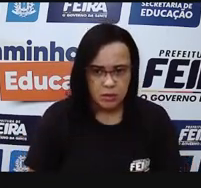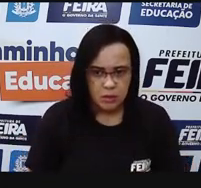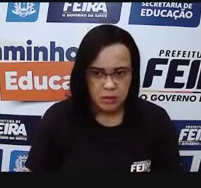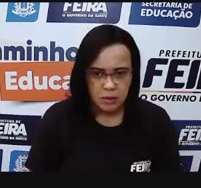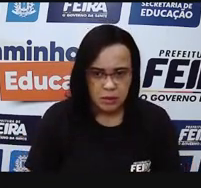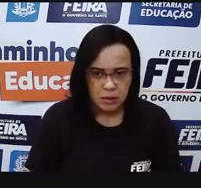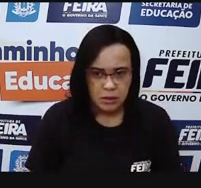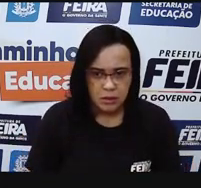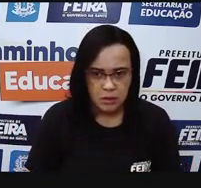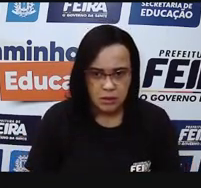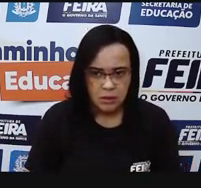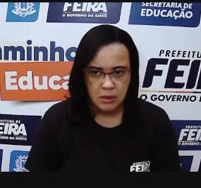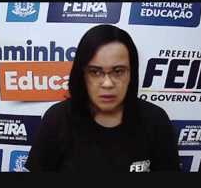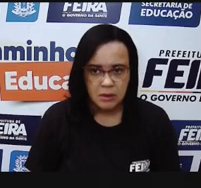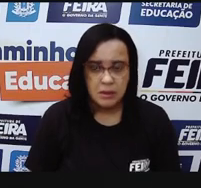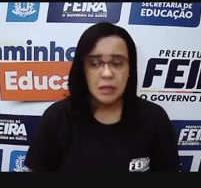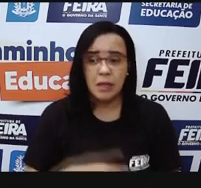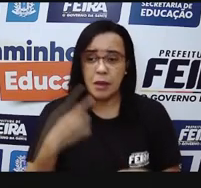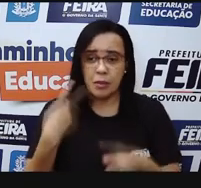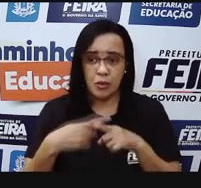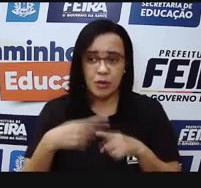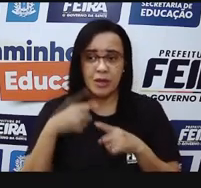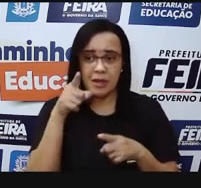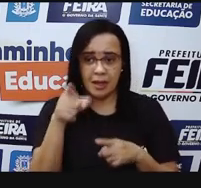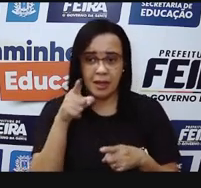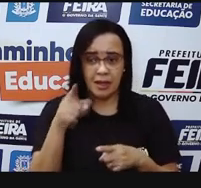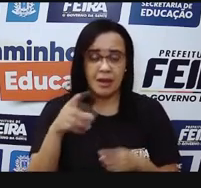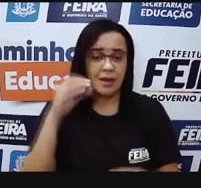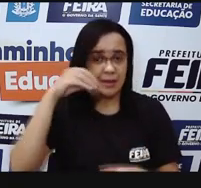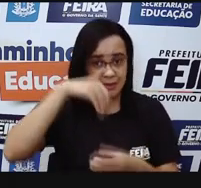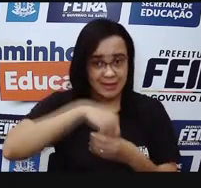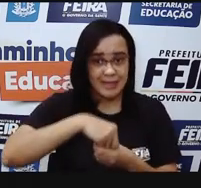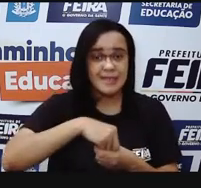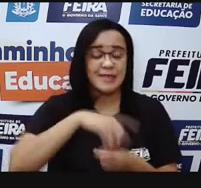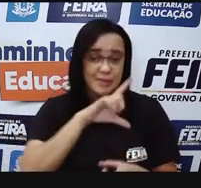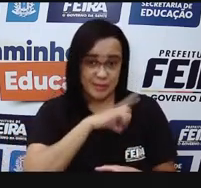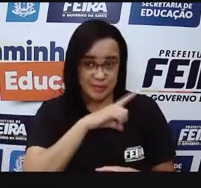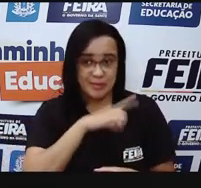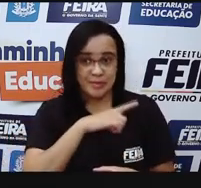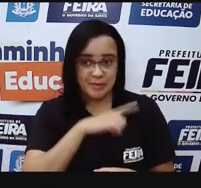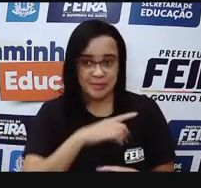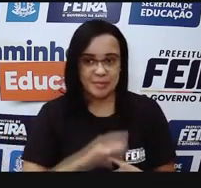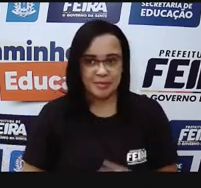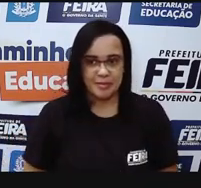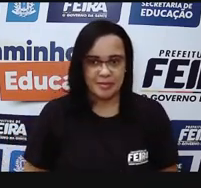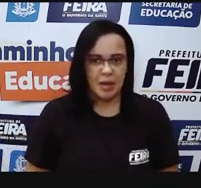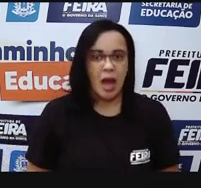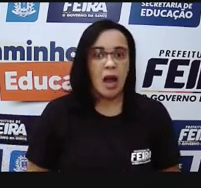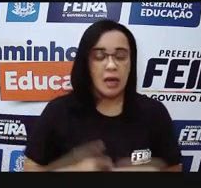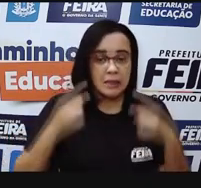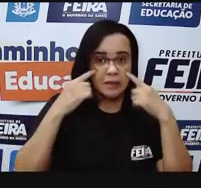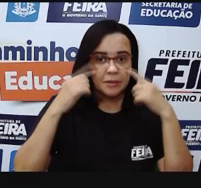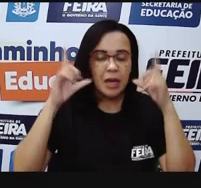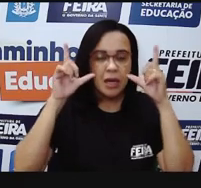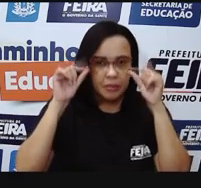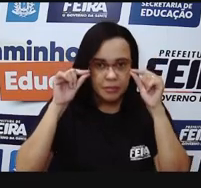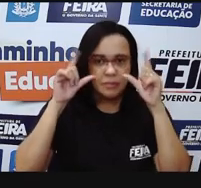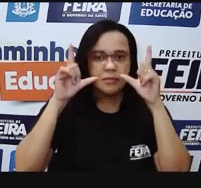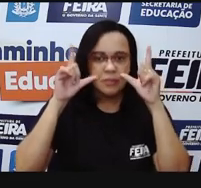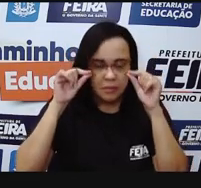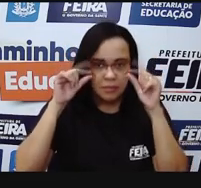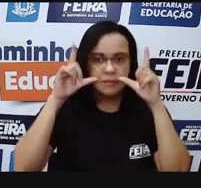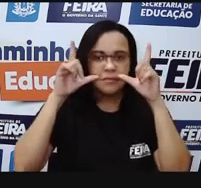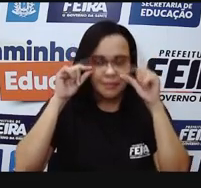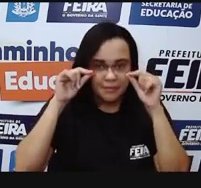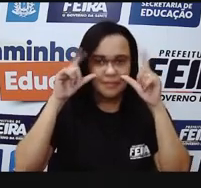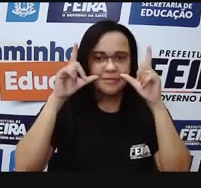cílios, né, e as nossas pálpebras? Por isso que a gente fisca. Por que que eu fisca os olhos, né? Eu não vejo os